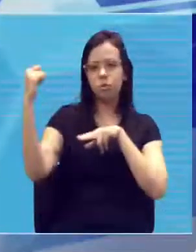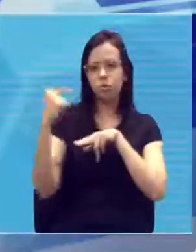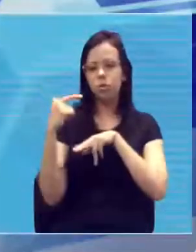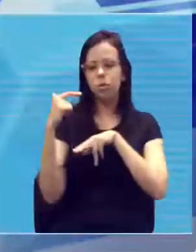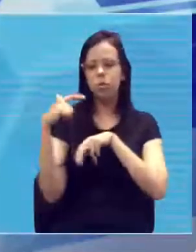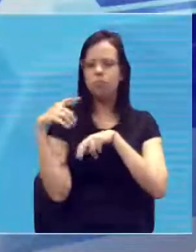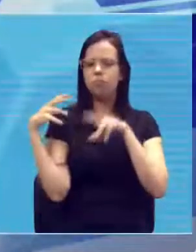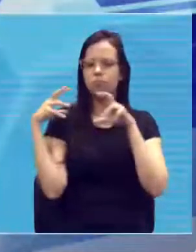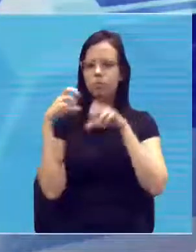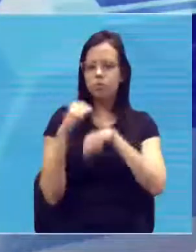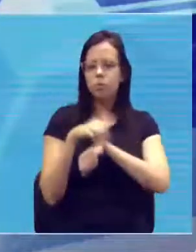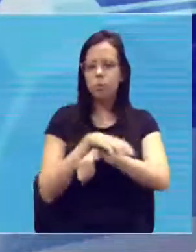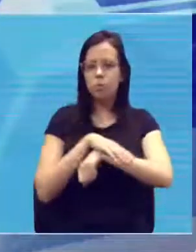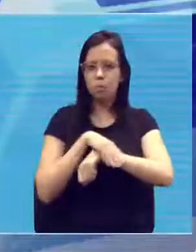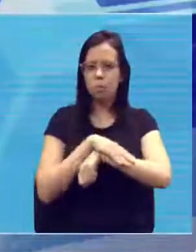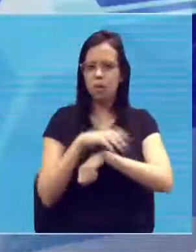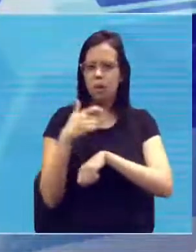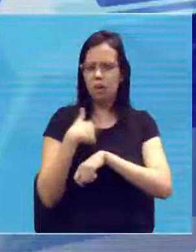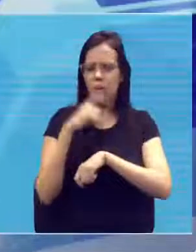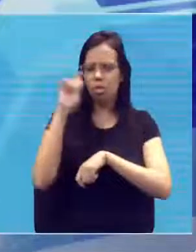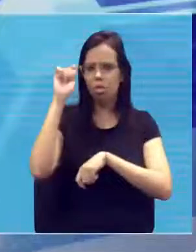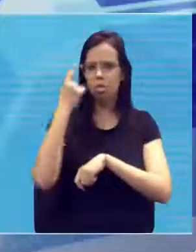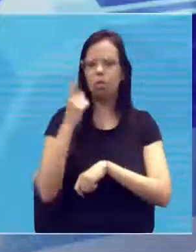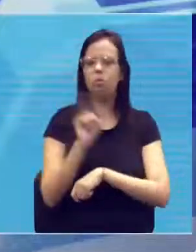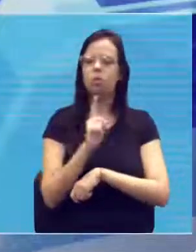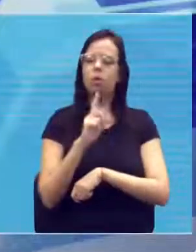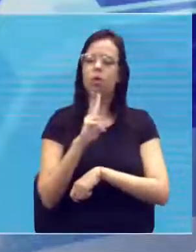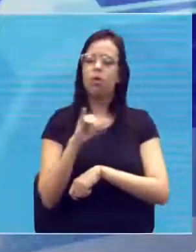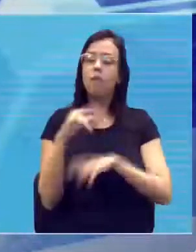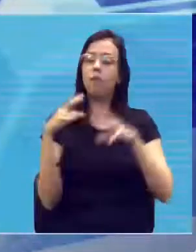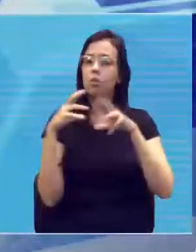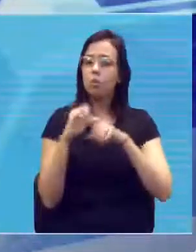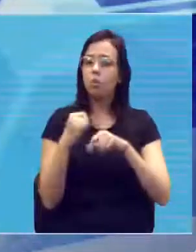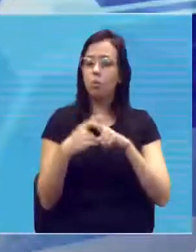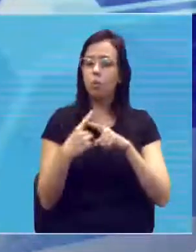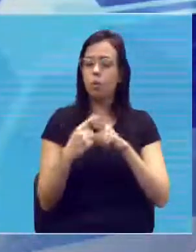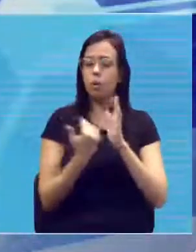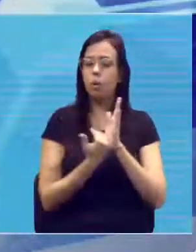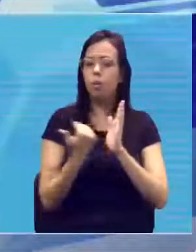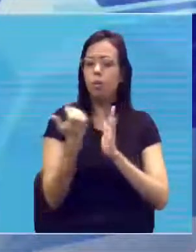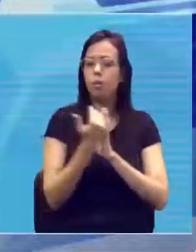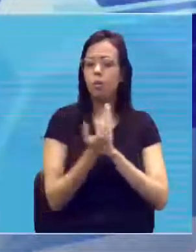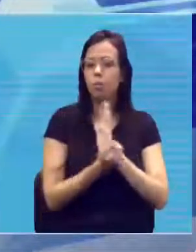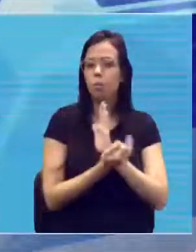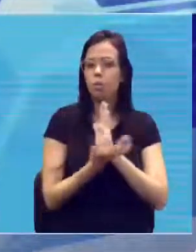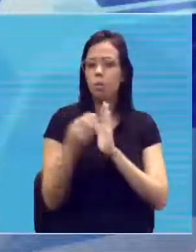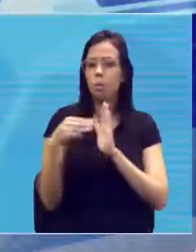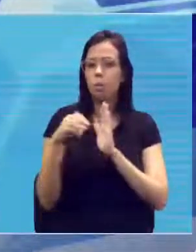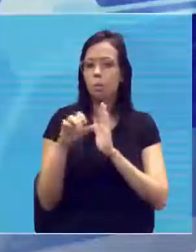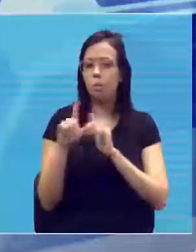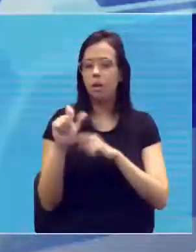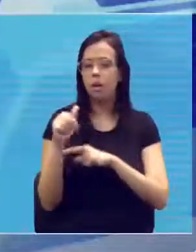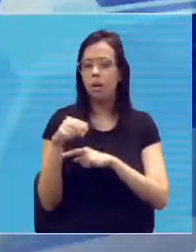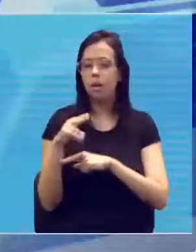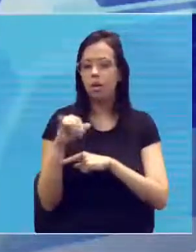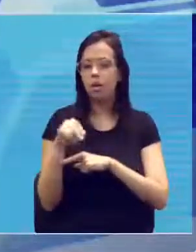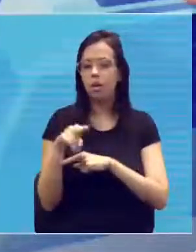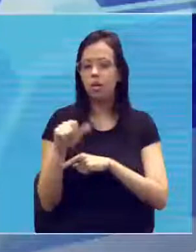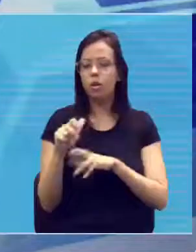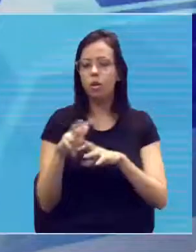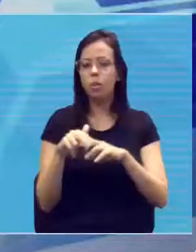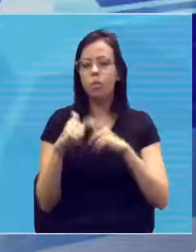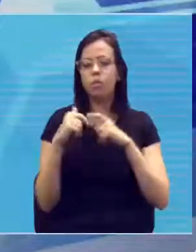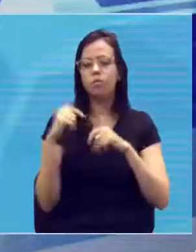preto? Não, você vai ficar bronzeado. Aumentou a quantidade de melanina e aumentou por exposição ao